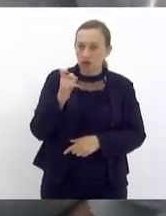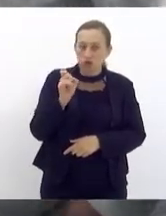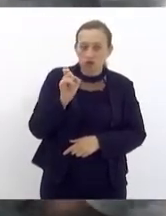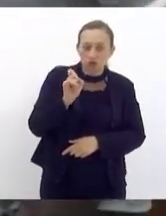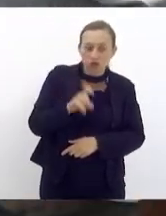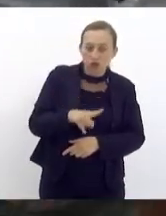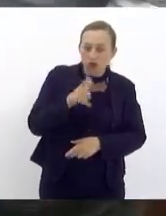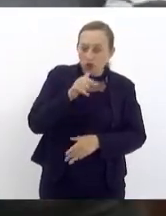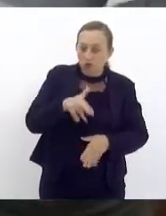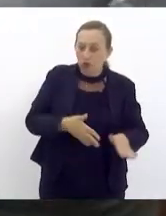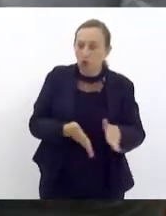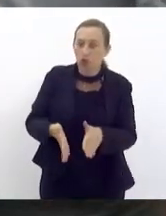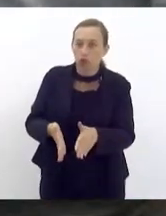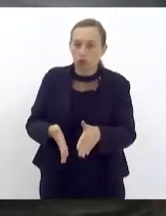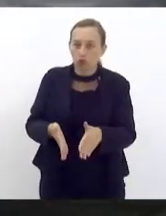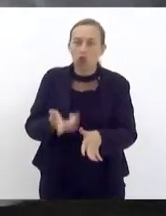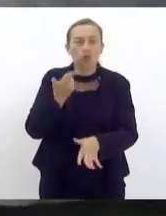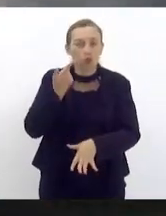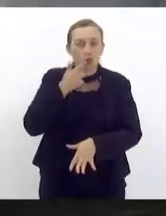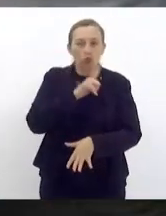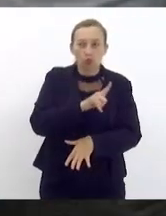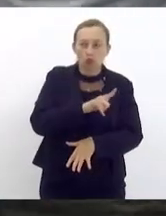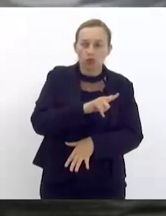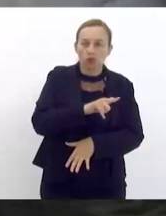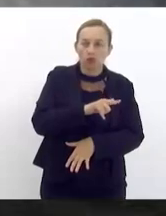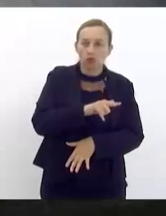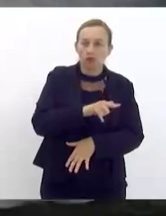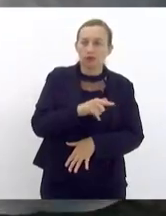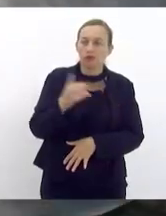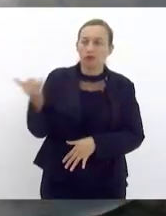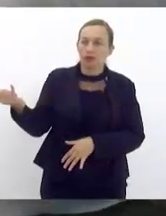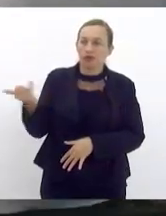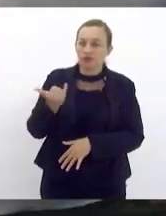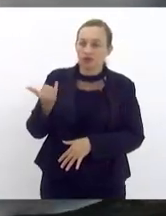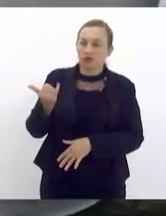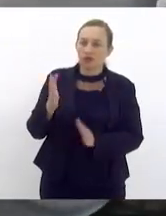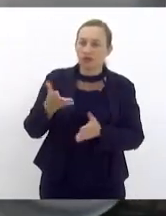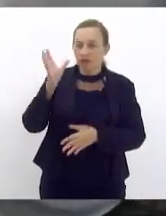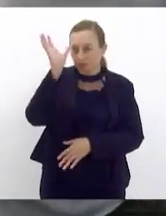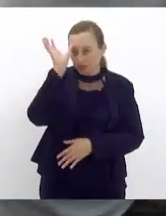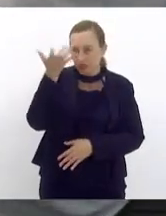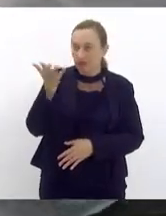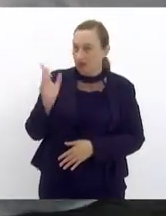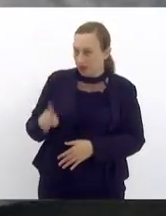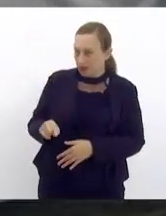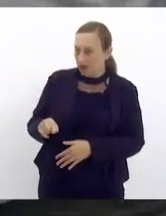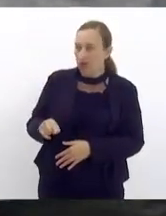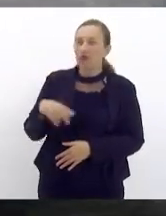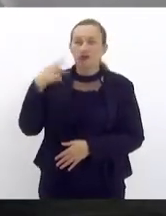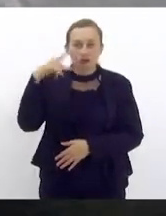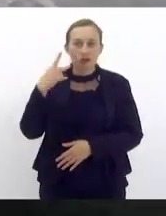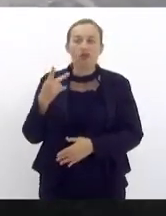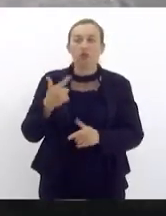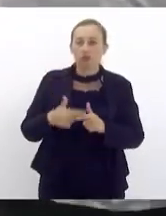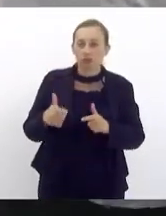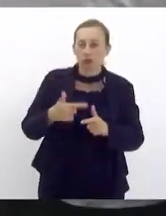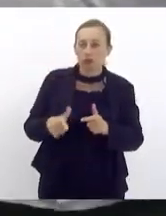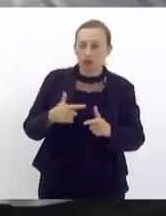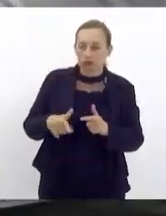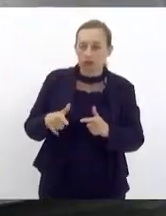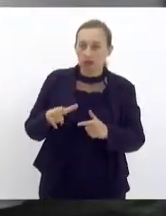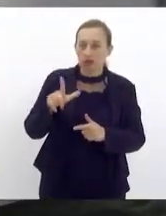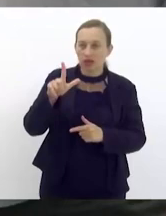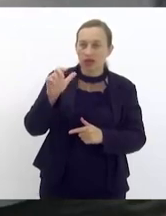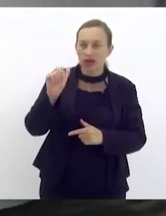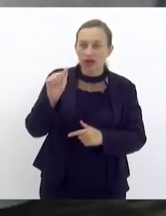e nós conseguimos e ele trouxe essa notícia agora aqui presidente que foi resolvido né vereador o problema da lavanderia